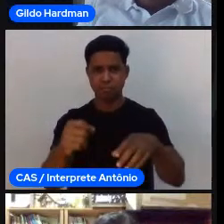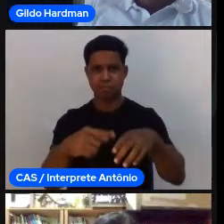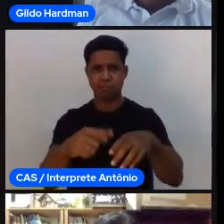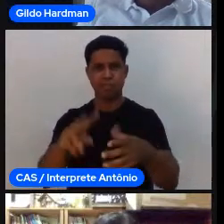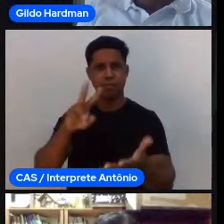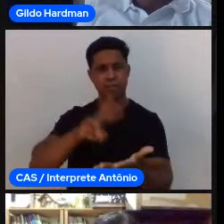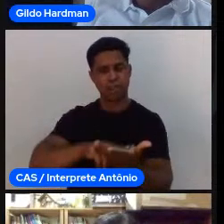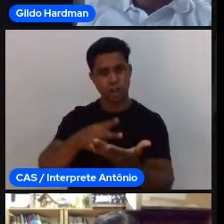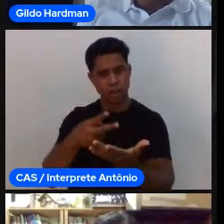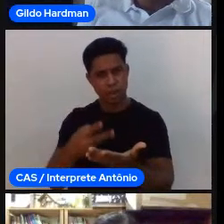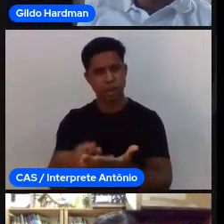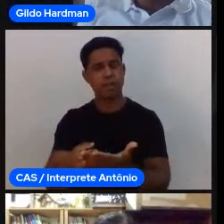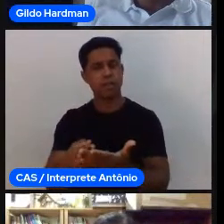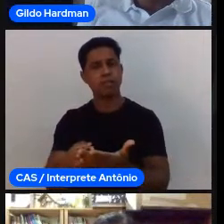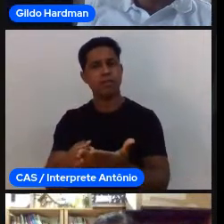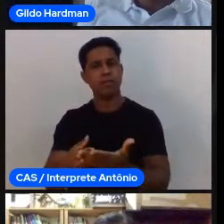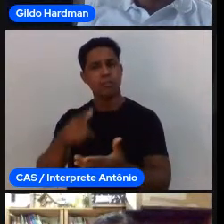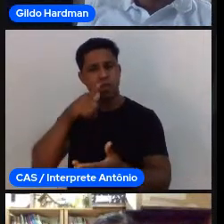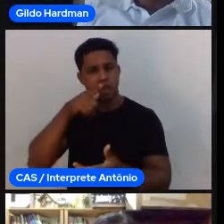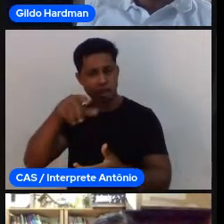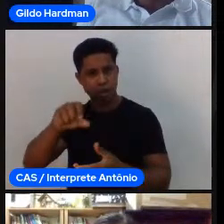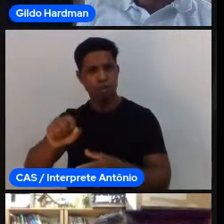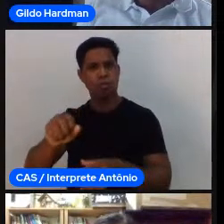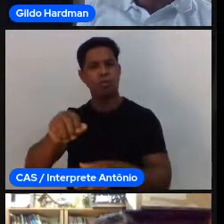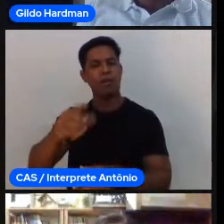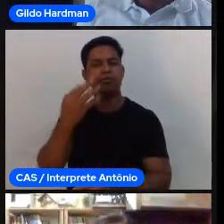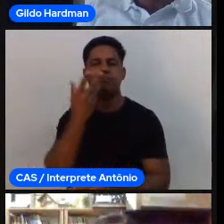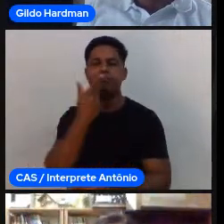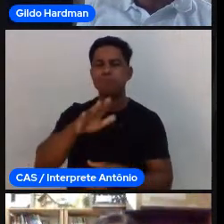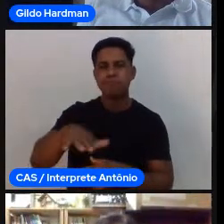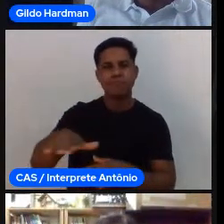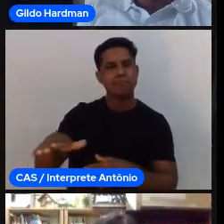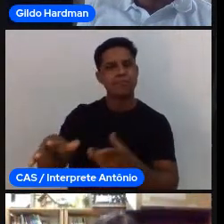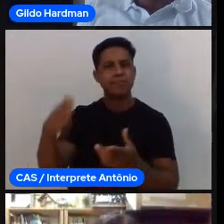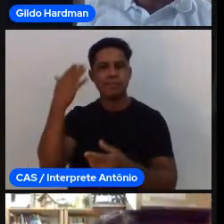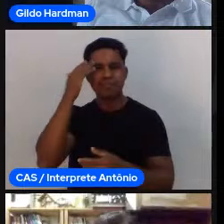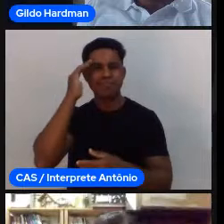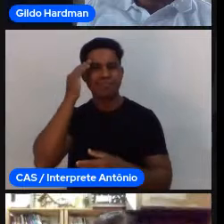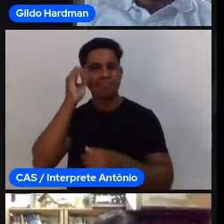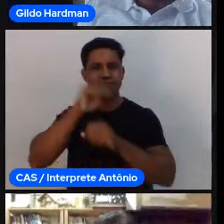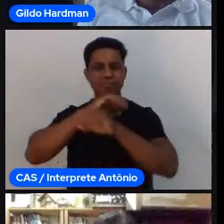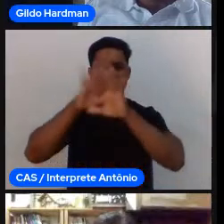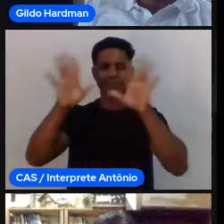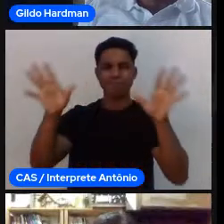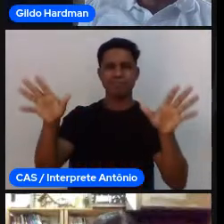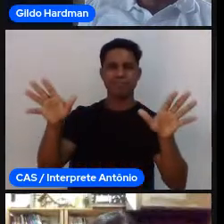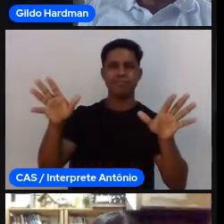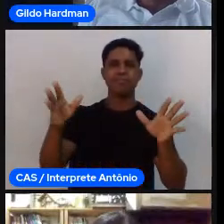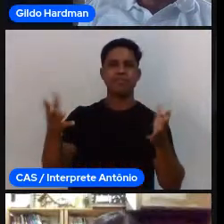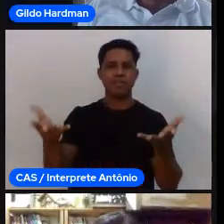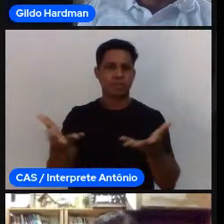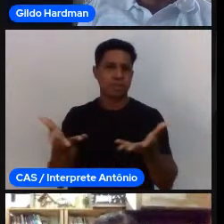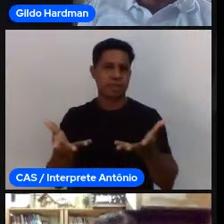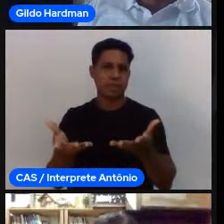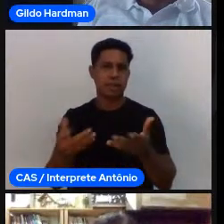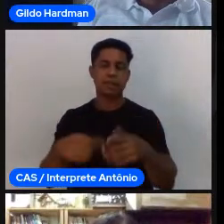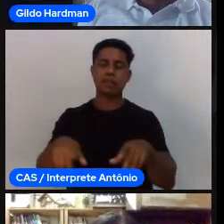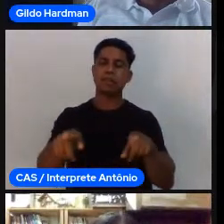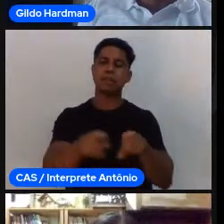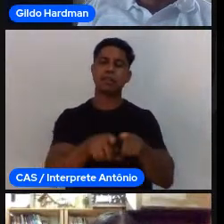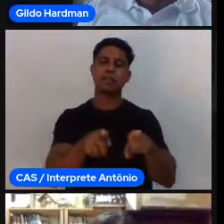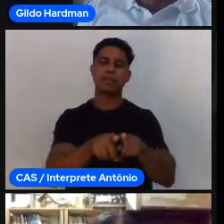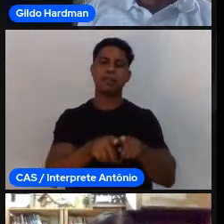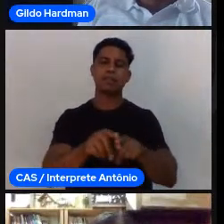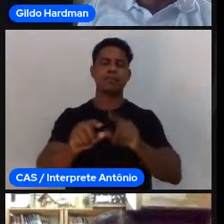crianças as últimas evidências sobre por que meninas jogam menos futebol do que meninos. Consultando o site das